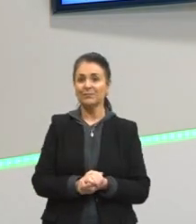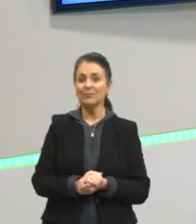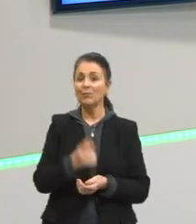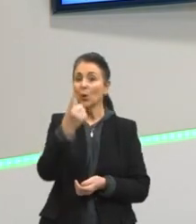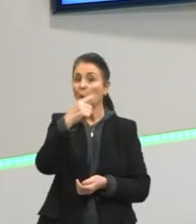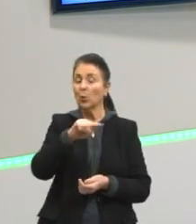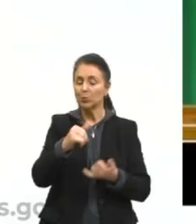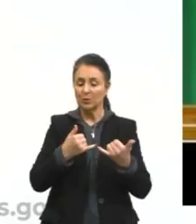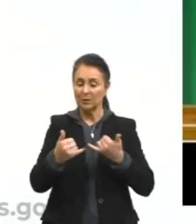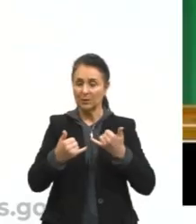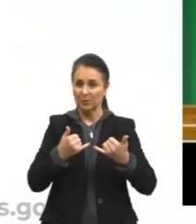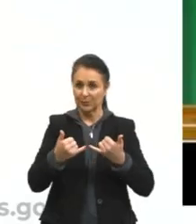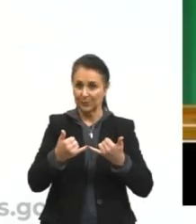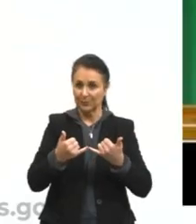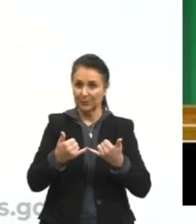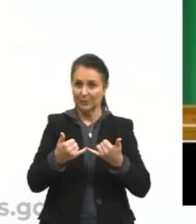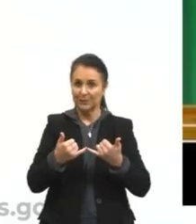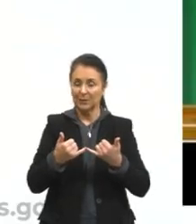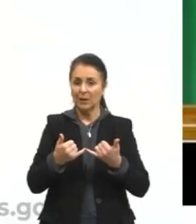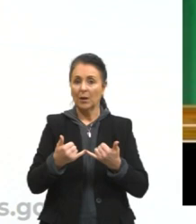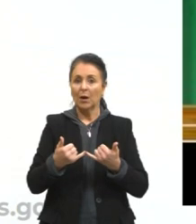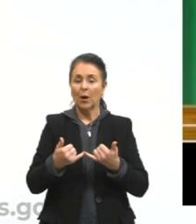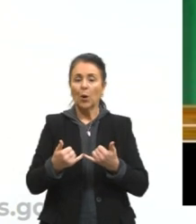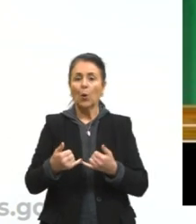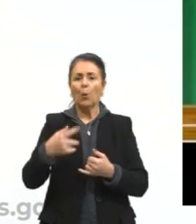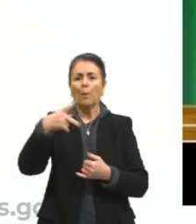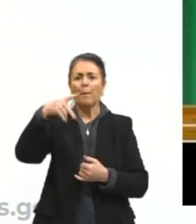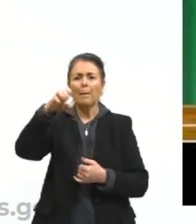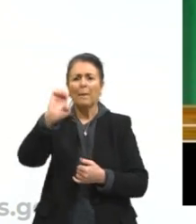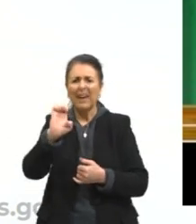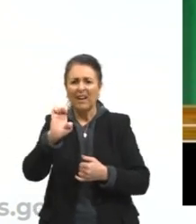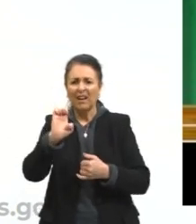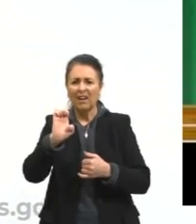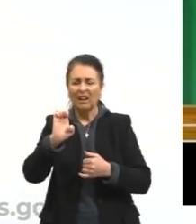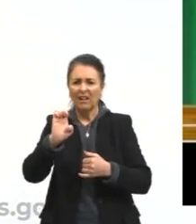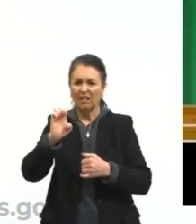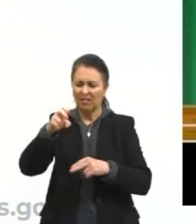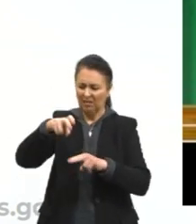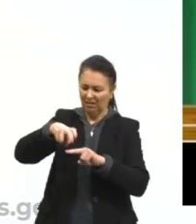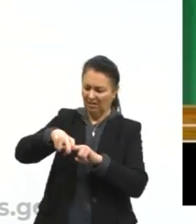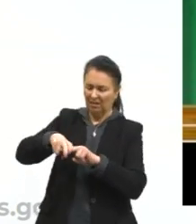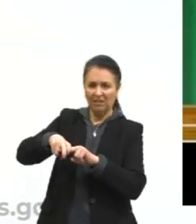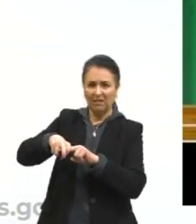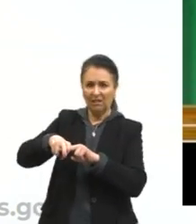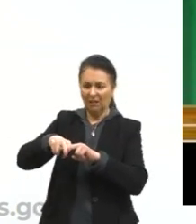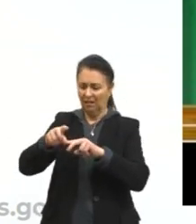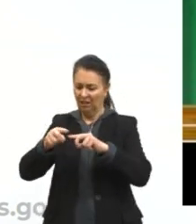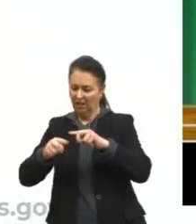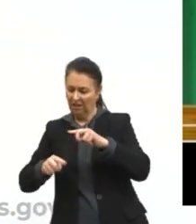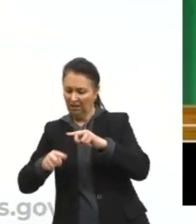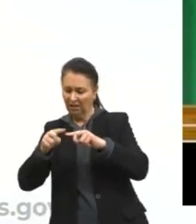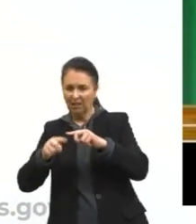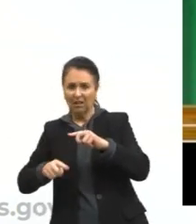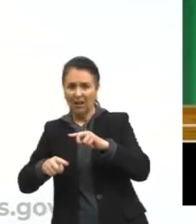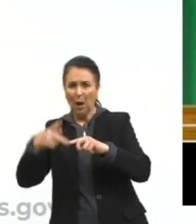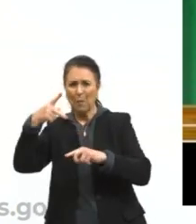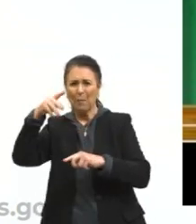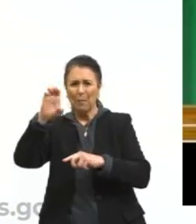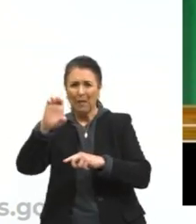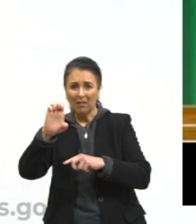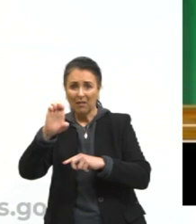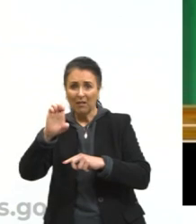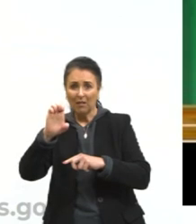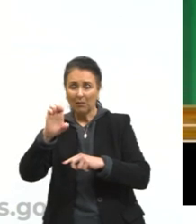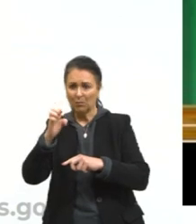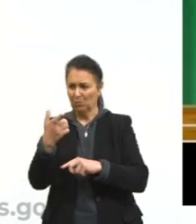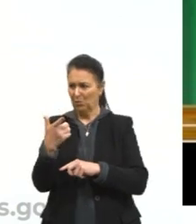Outros exemplos, né? O pé da cadeira. A cadeira não tem um pé como nós temos, mas como a gente